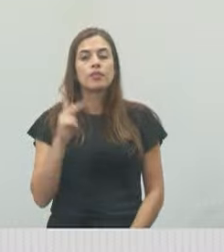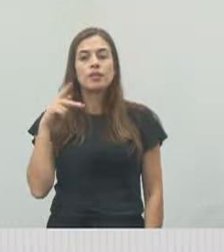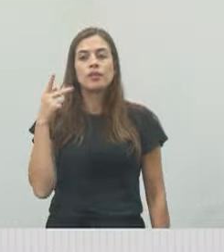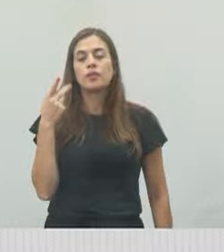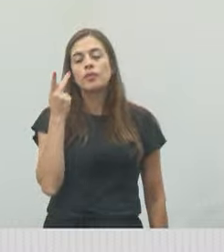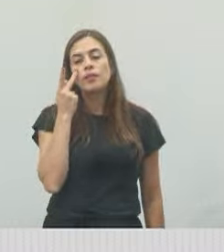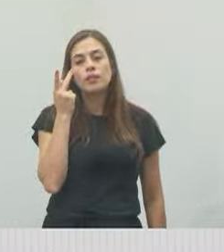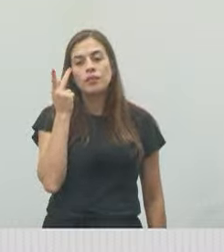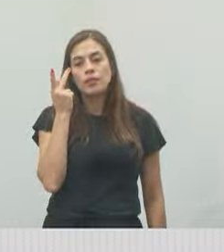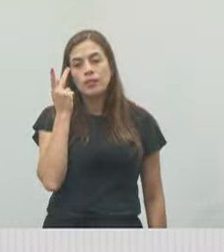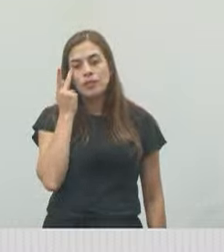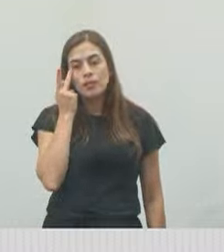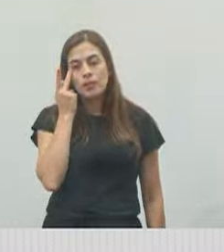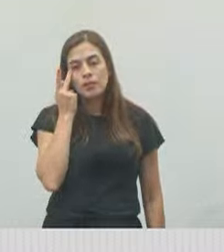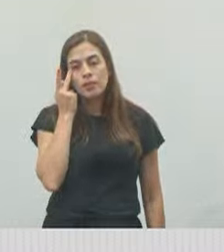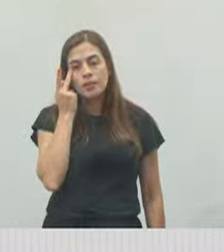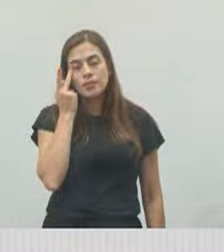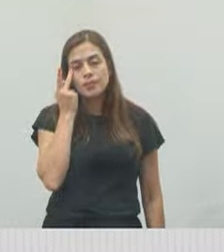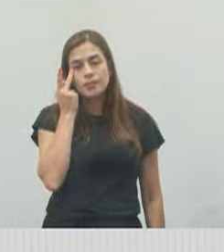Paulinho de Esporte.